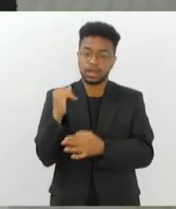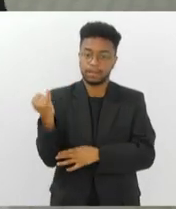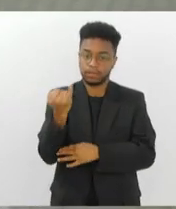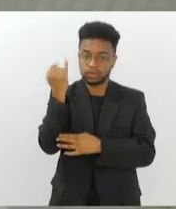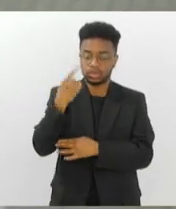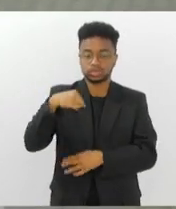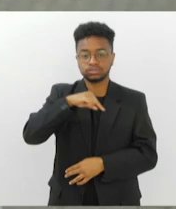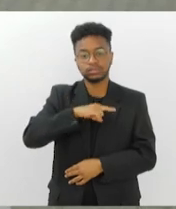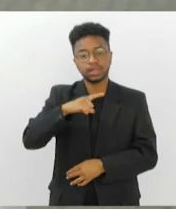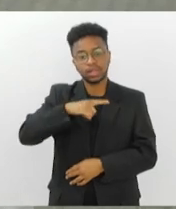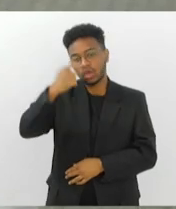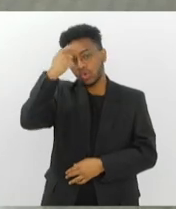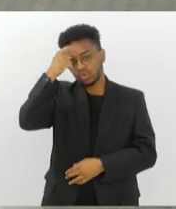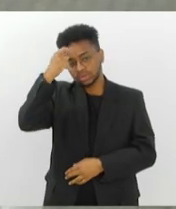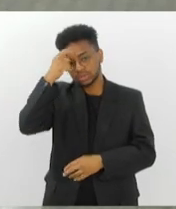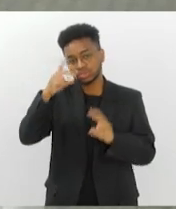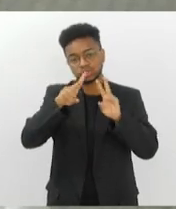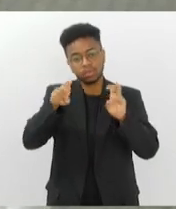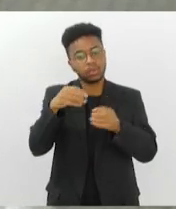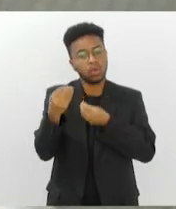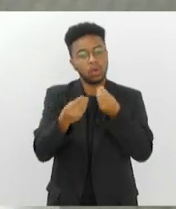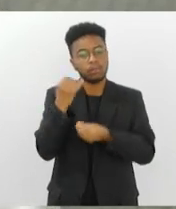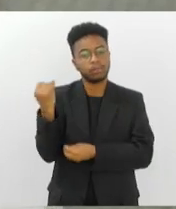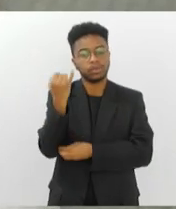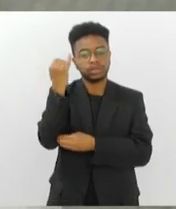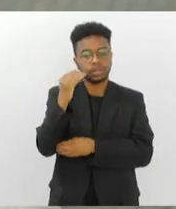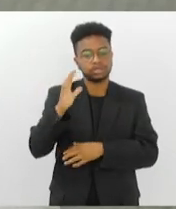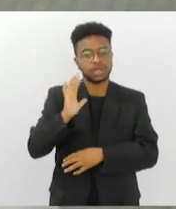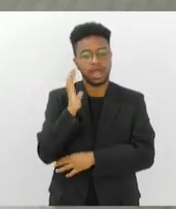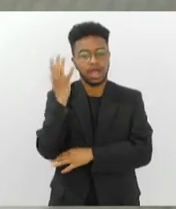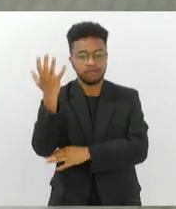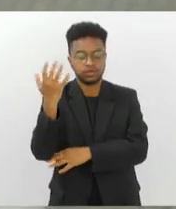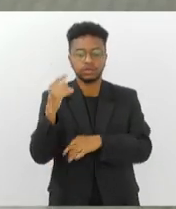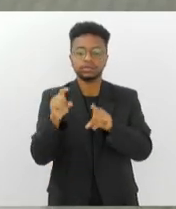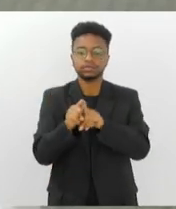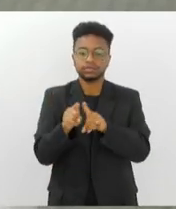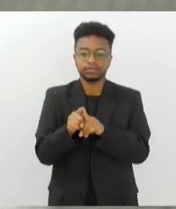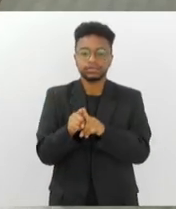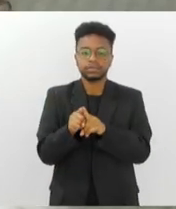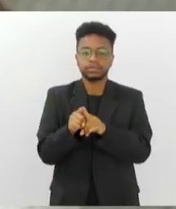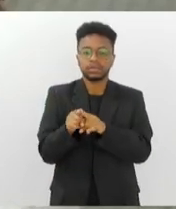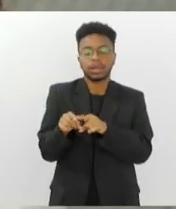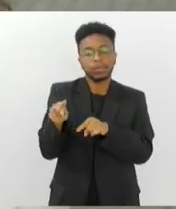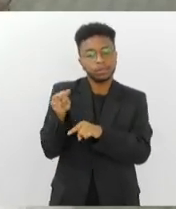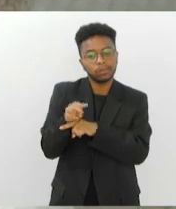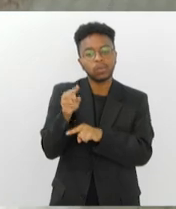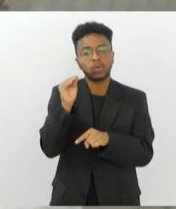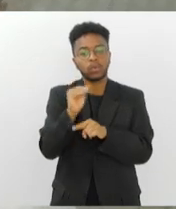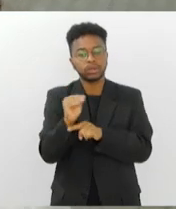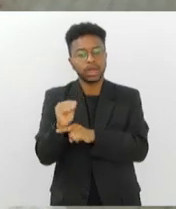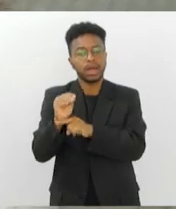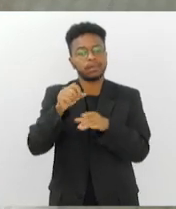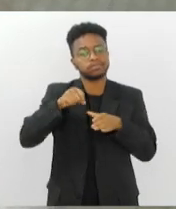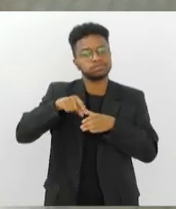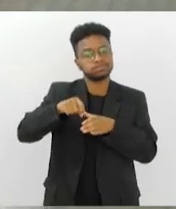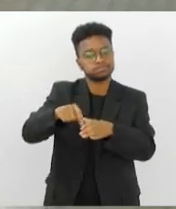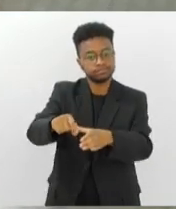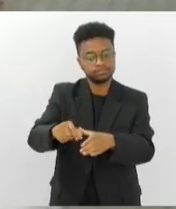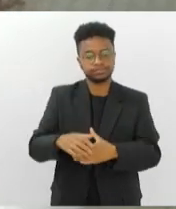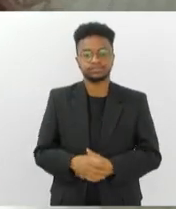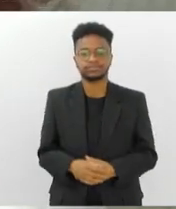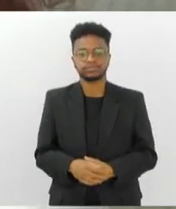consciência sobre a importância da árvore e também de não só preservar, mas cuidar, reflorestar, né?